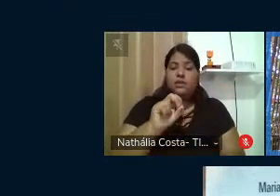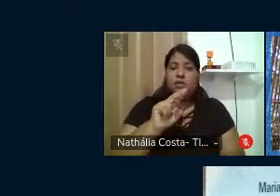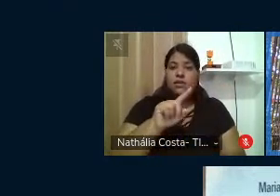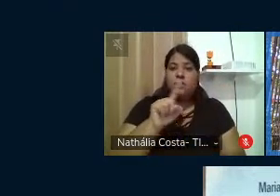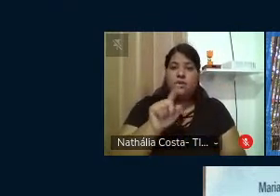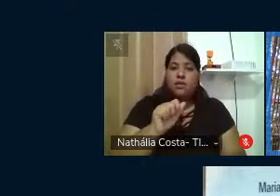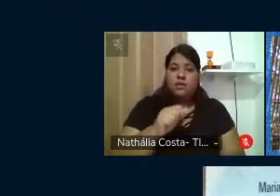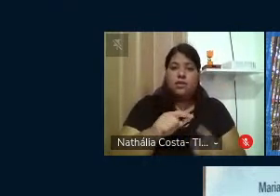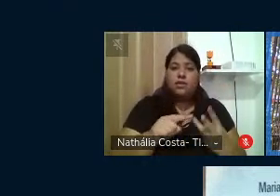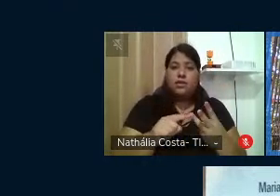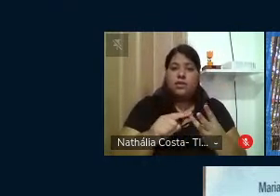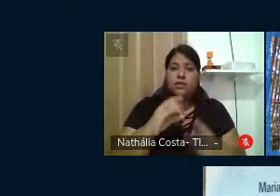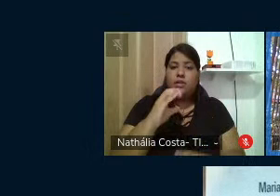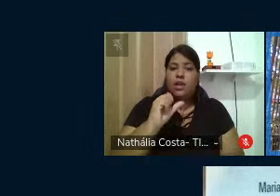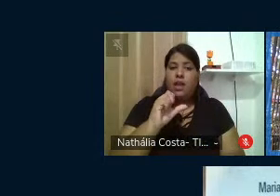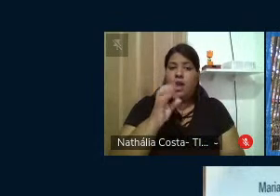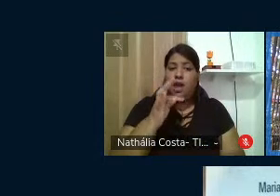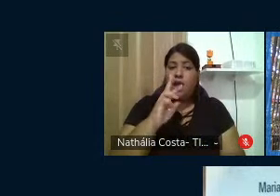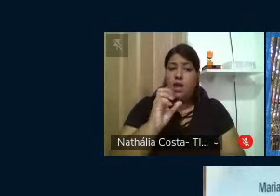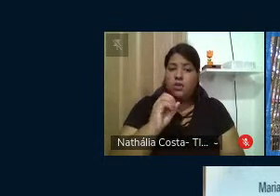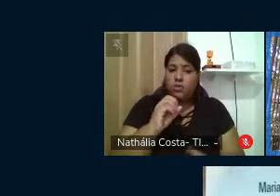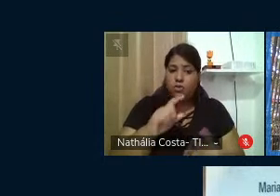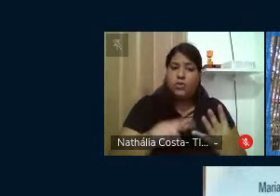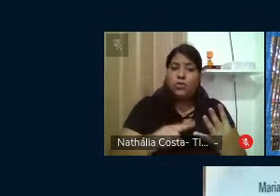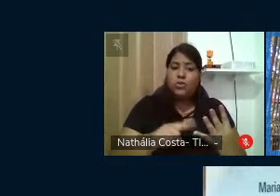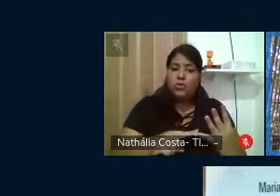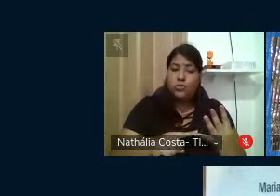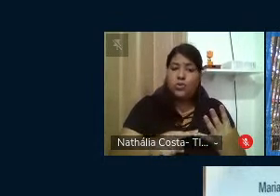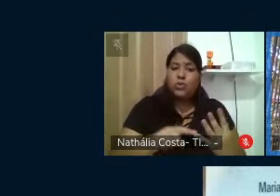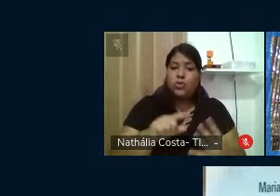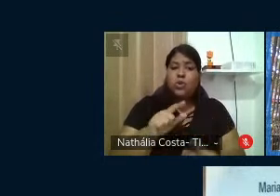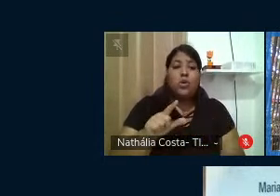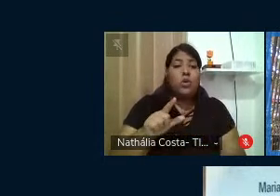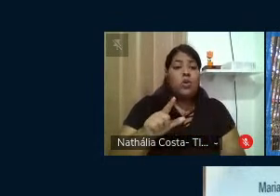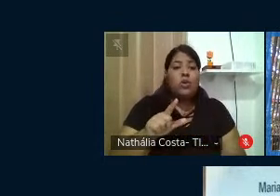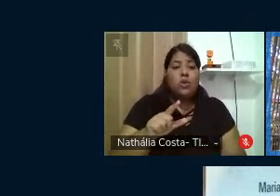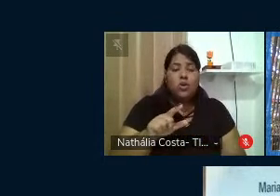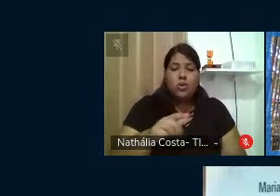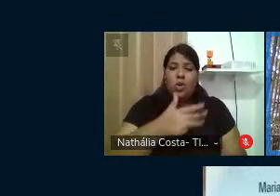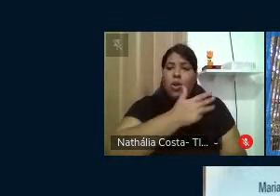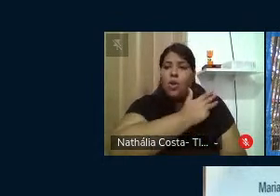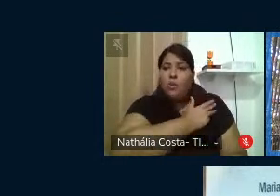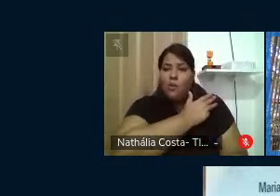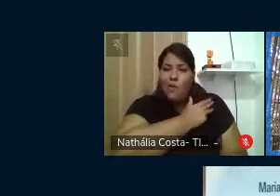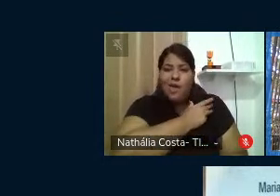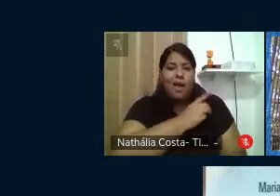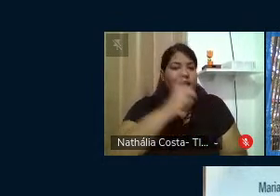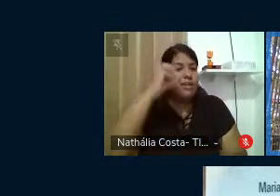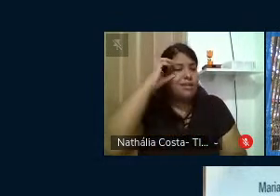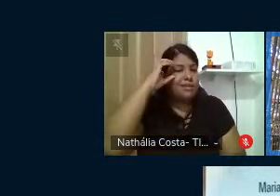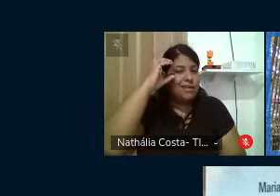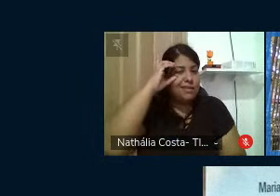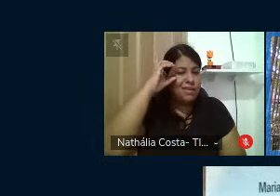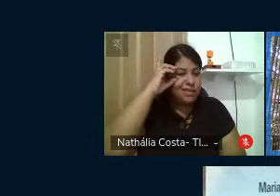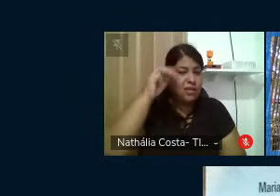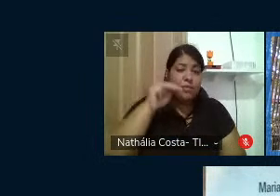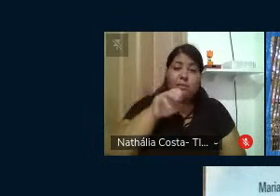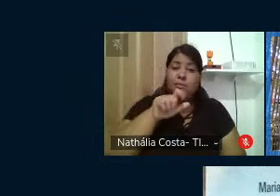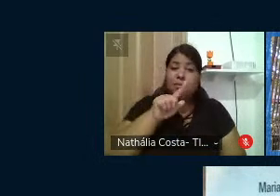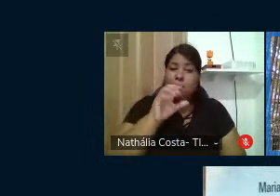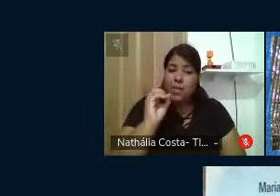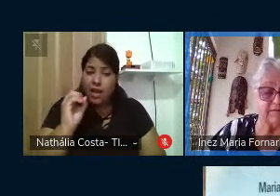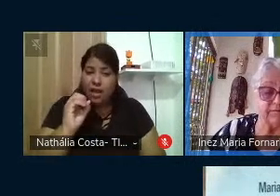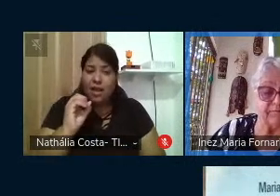Verensky, Papa Francisco, Sartes, Lula, Dilma, Ramos, Melo Neto,